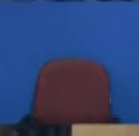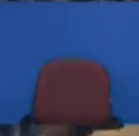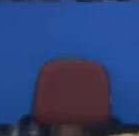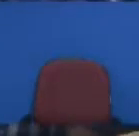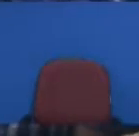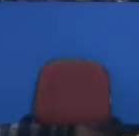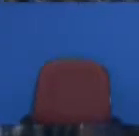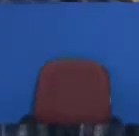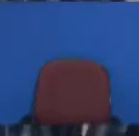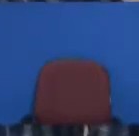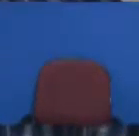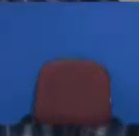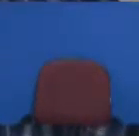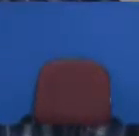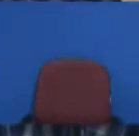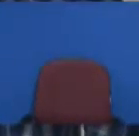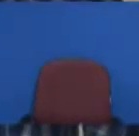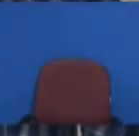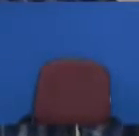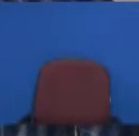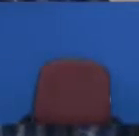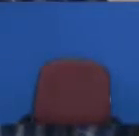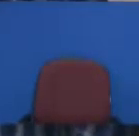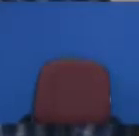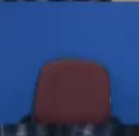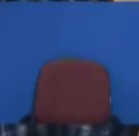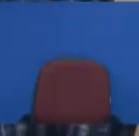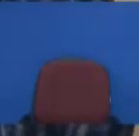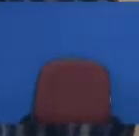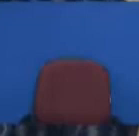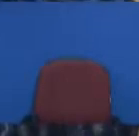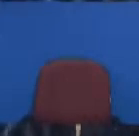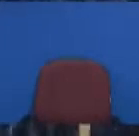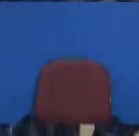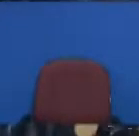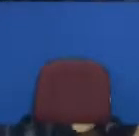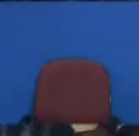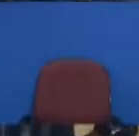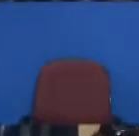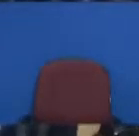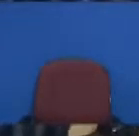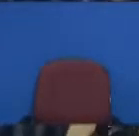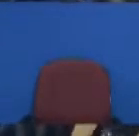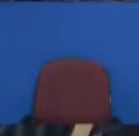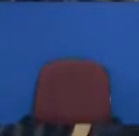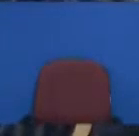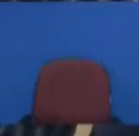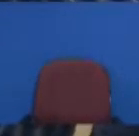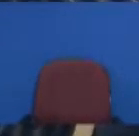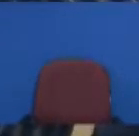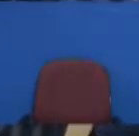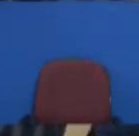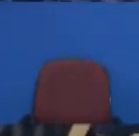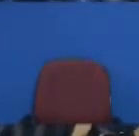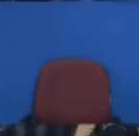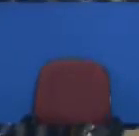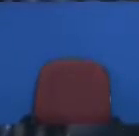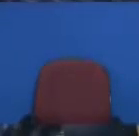da planta genérica que está aí às portas todos nós sabemos que